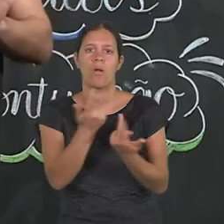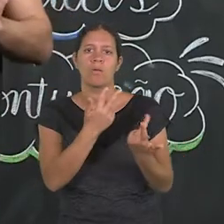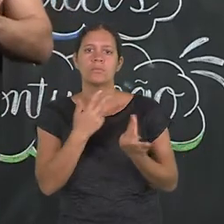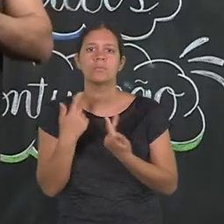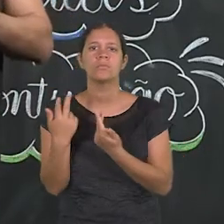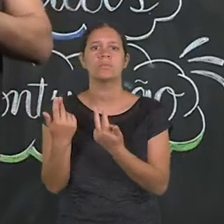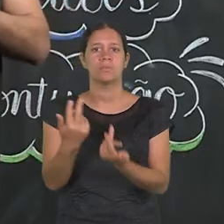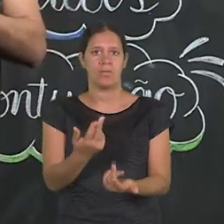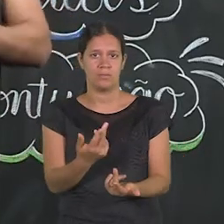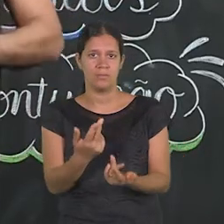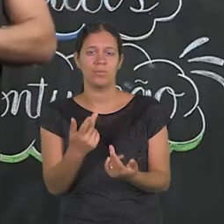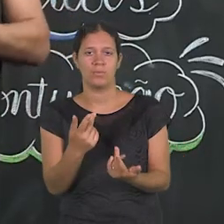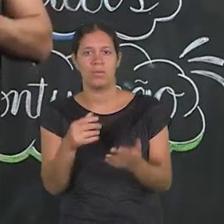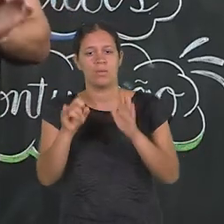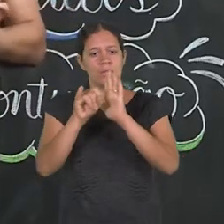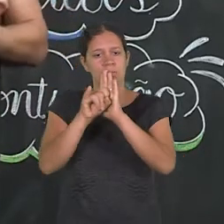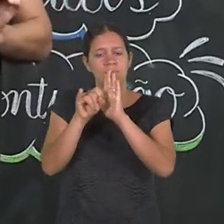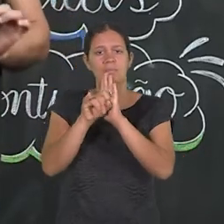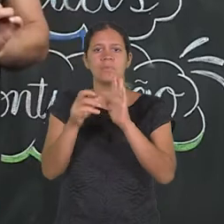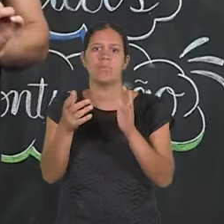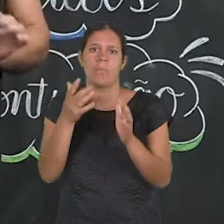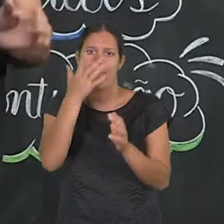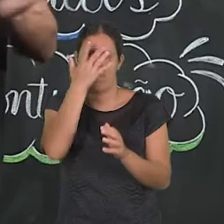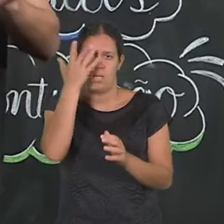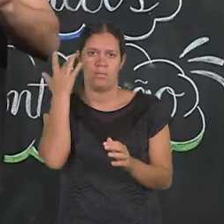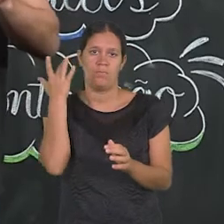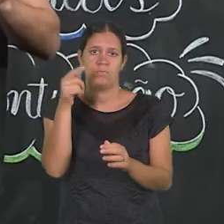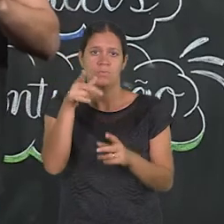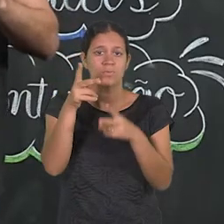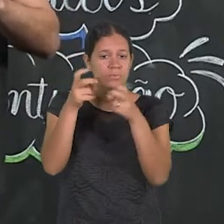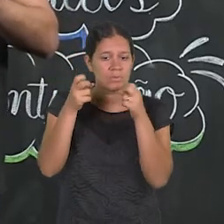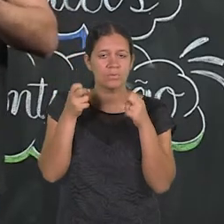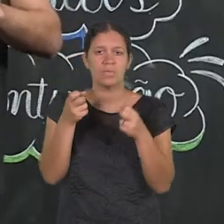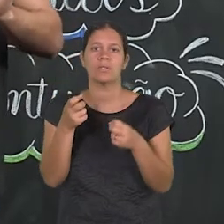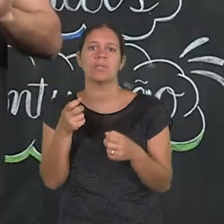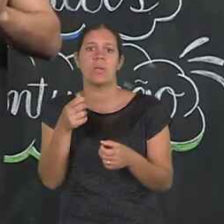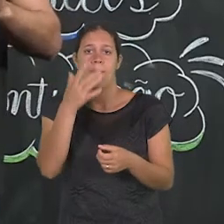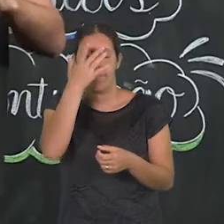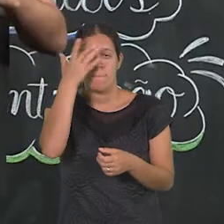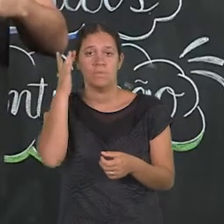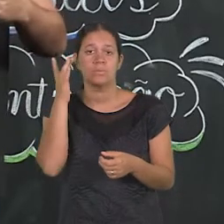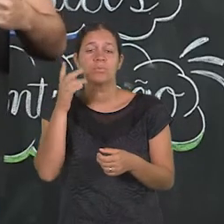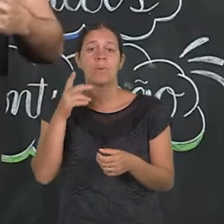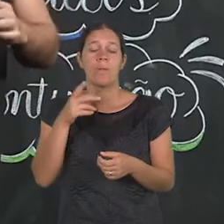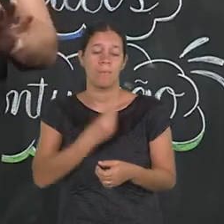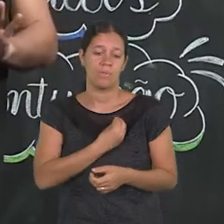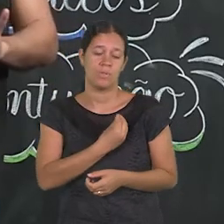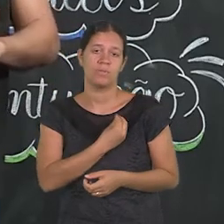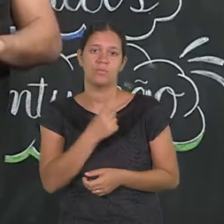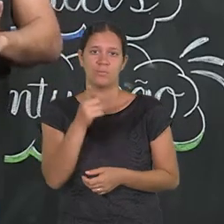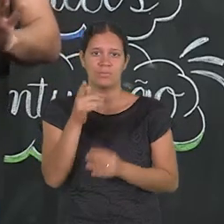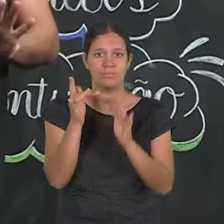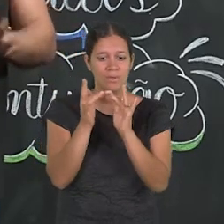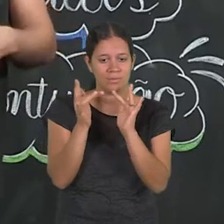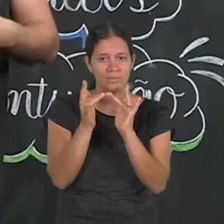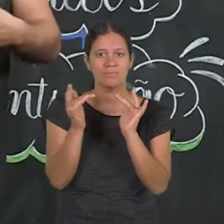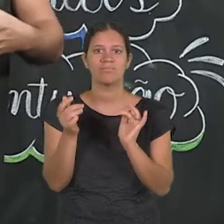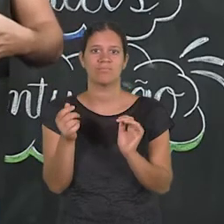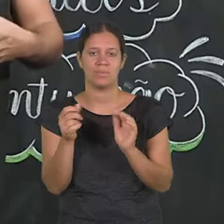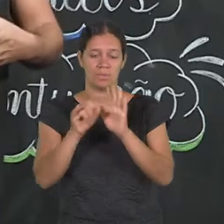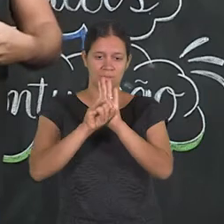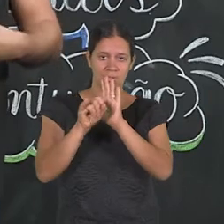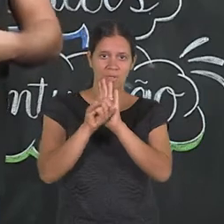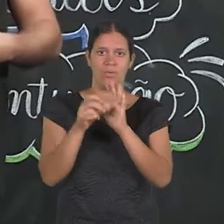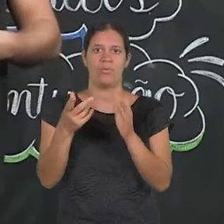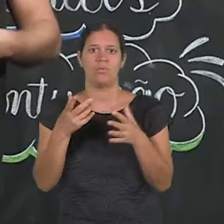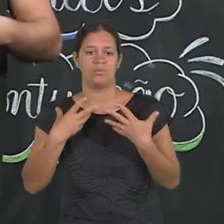para que isso gere a chamada identificação com o público. Quando você percebe que determinados personagens estão ali presentes, você associa logo a